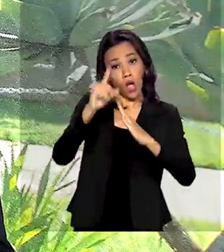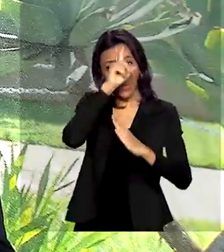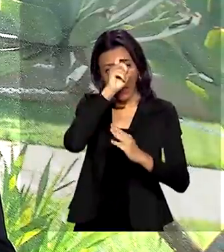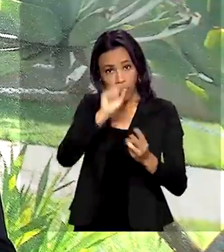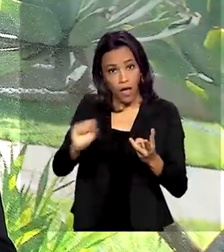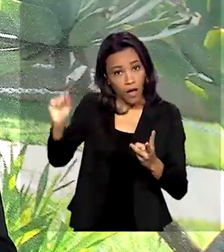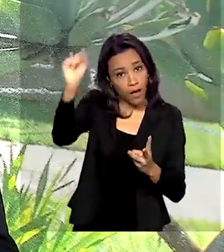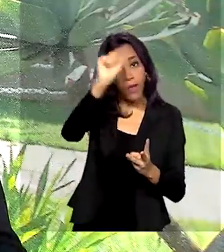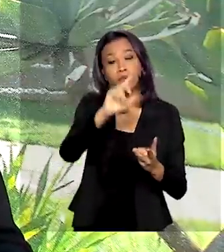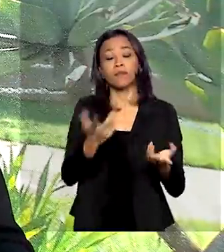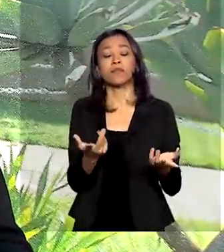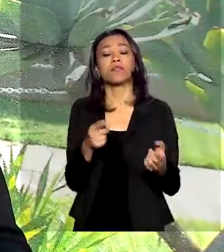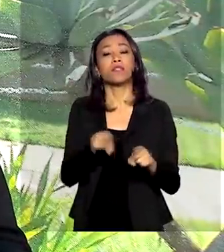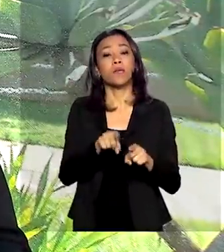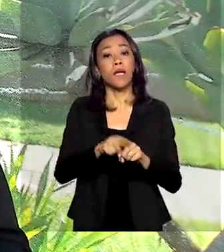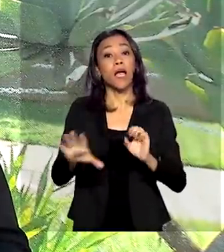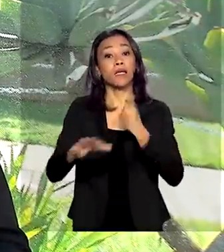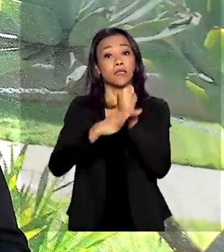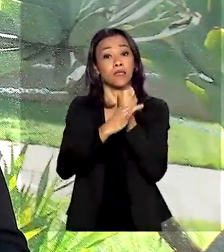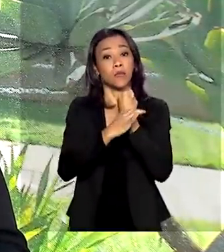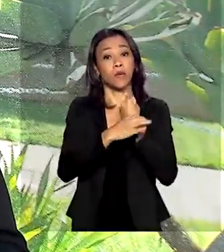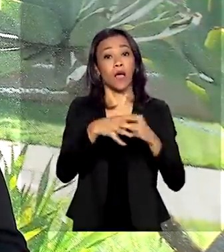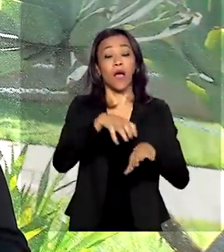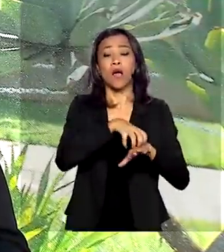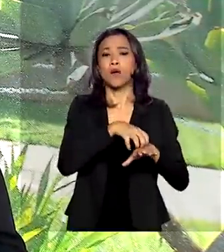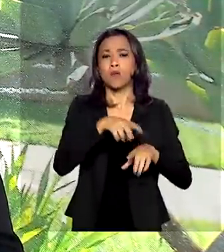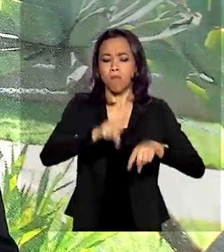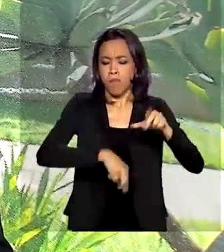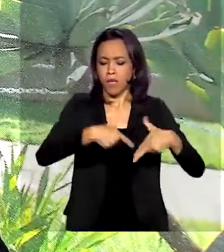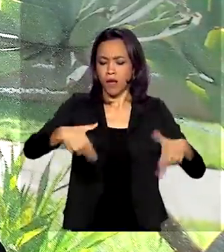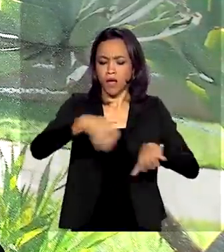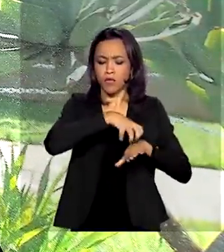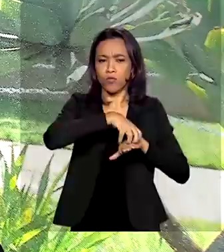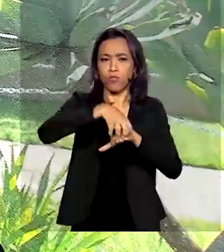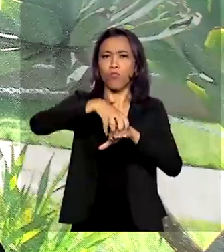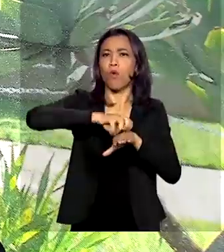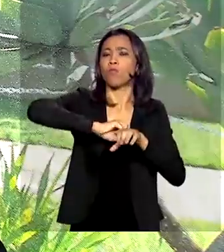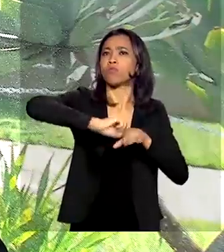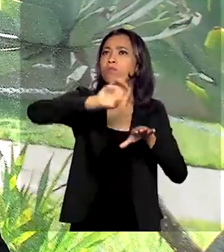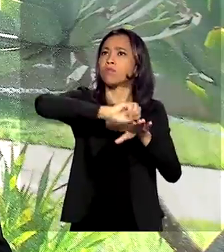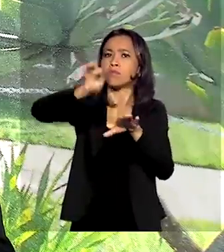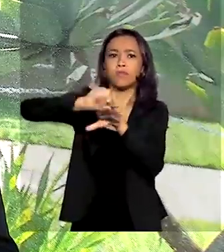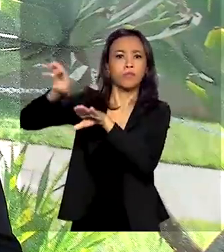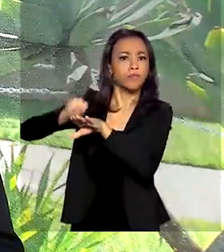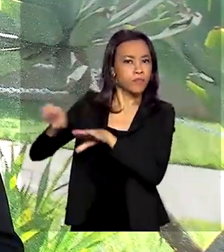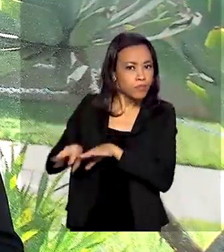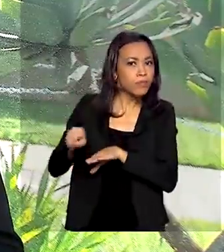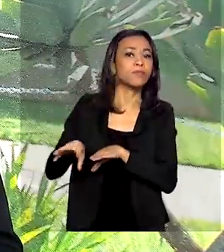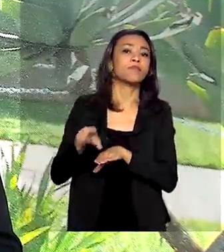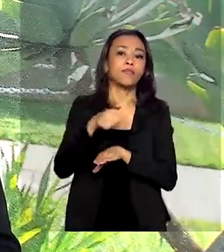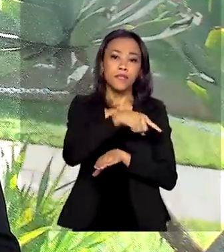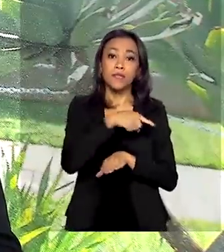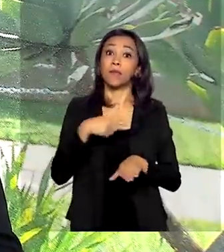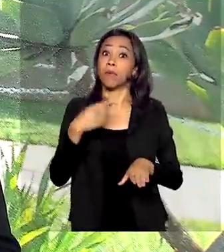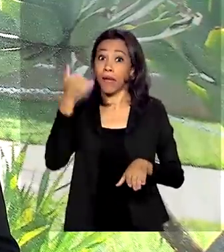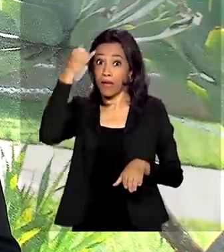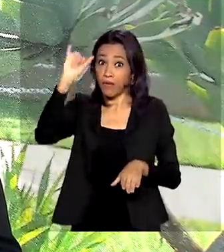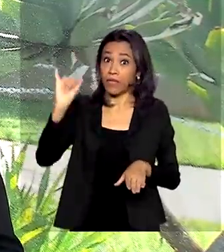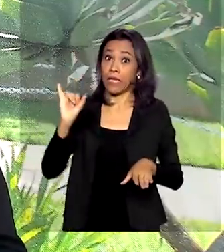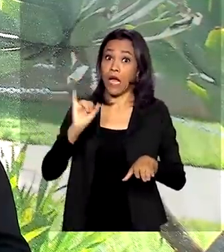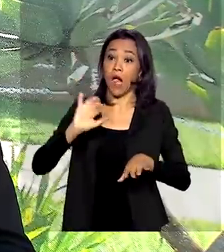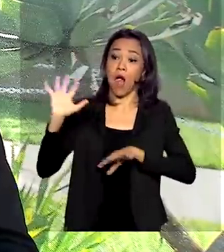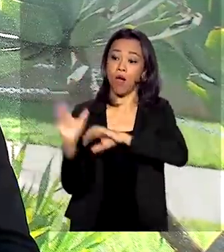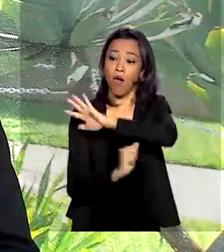garantir a distribuição de insumos médicos e farmacêuticos, controle sanitário e também patrulhamento para evitar saques e